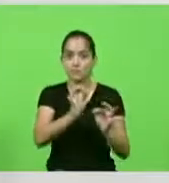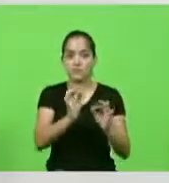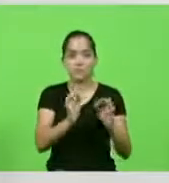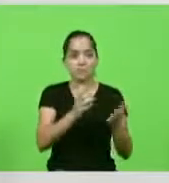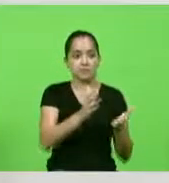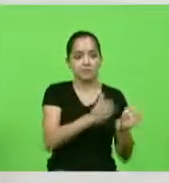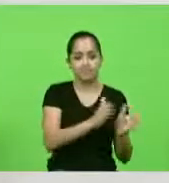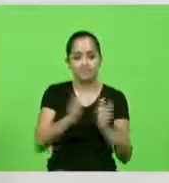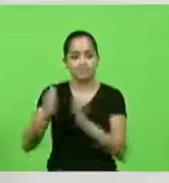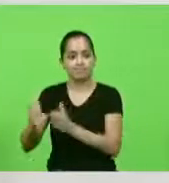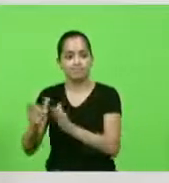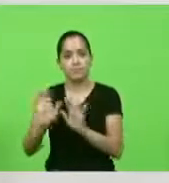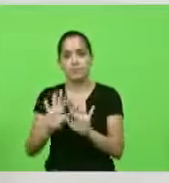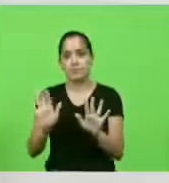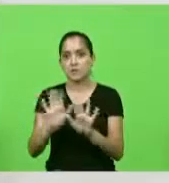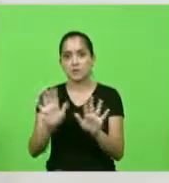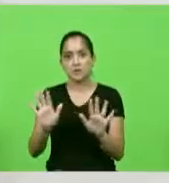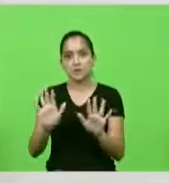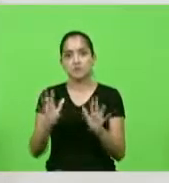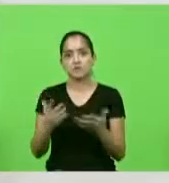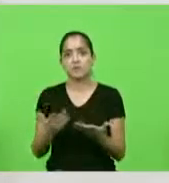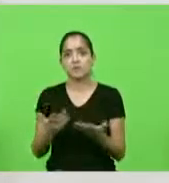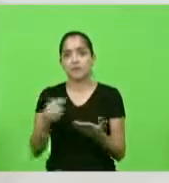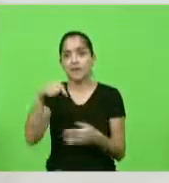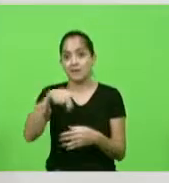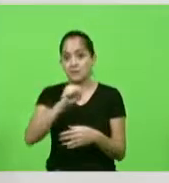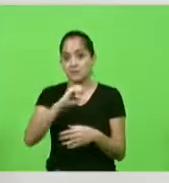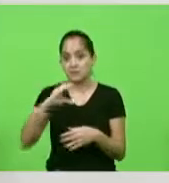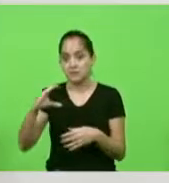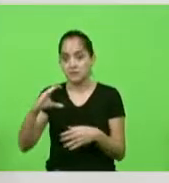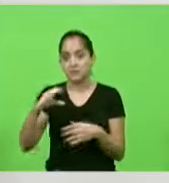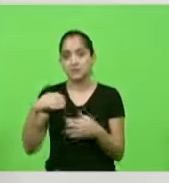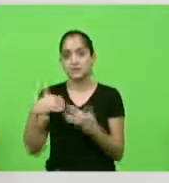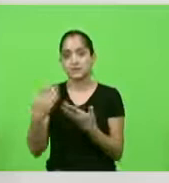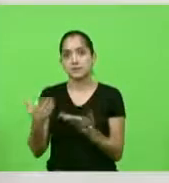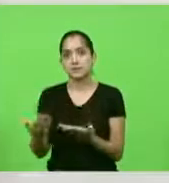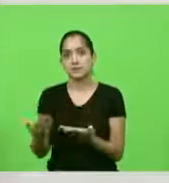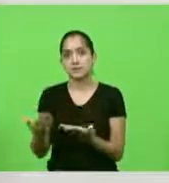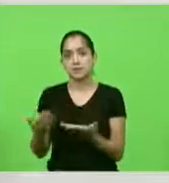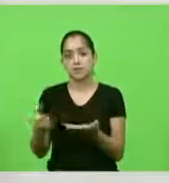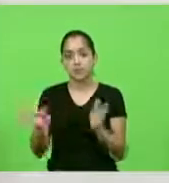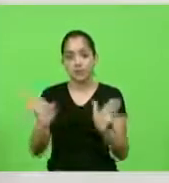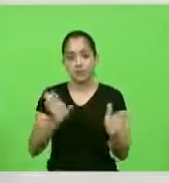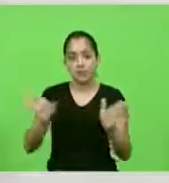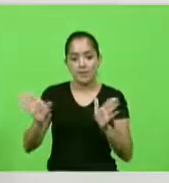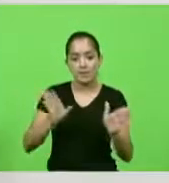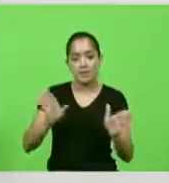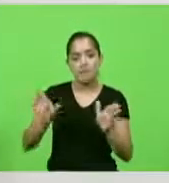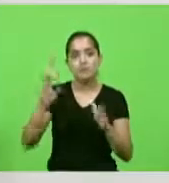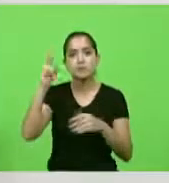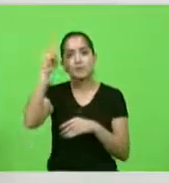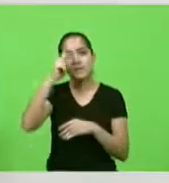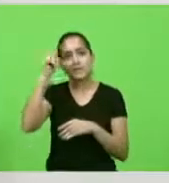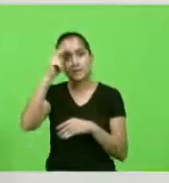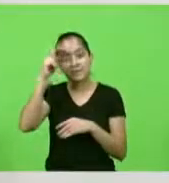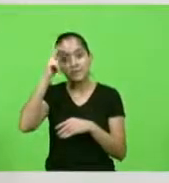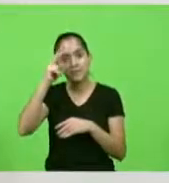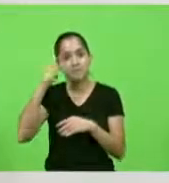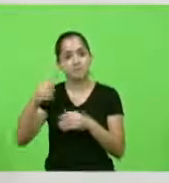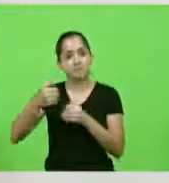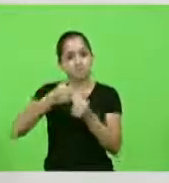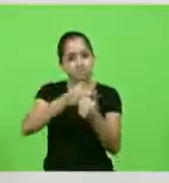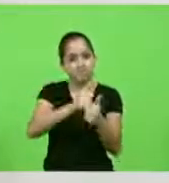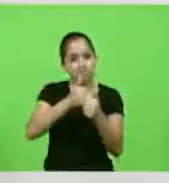estamos na Santa Catarina um período para recordarmos a perseguição